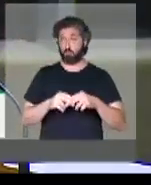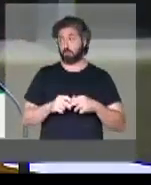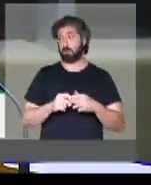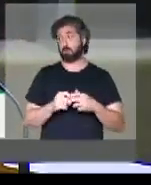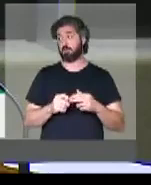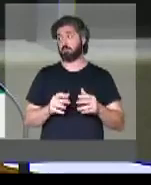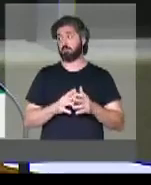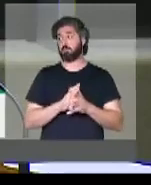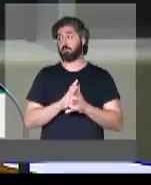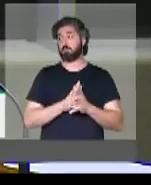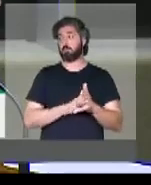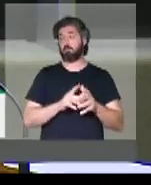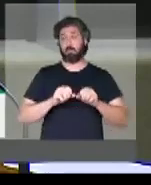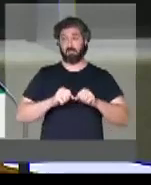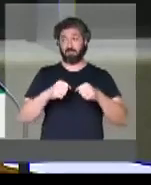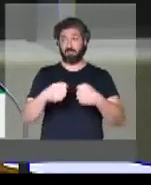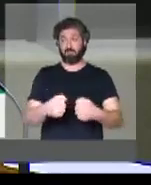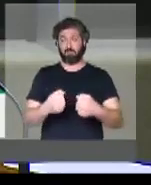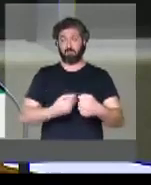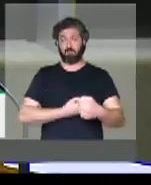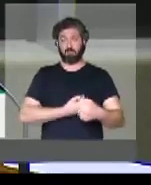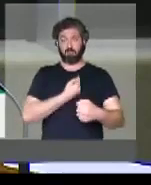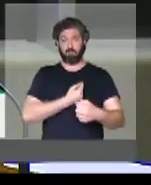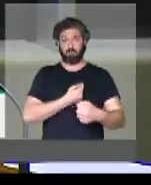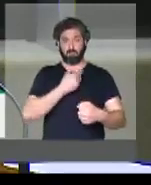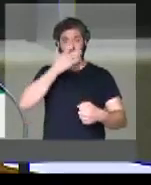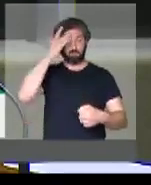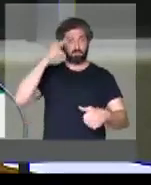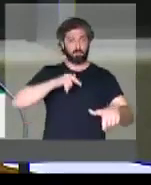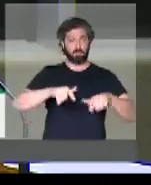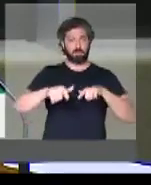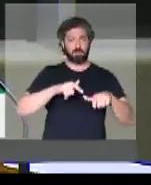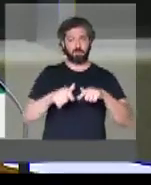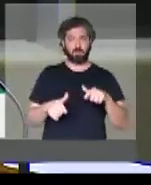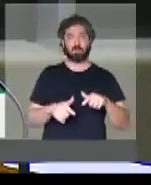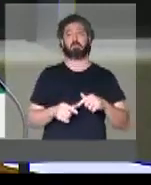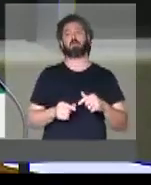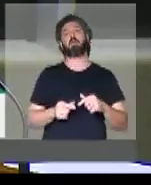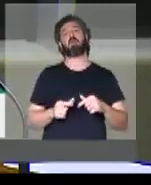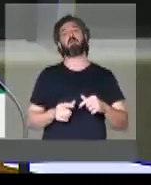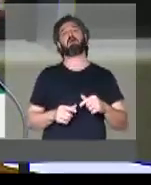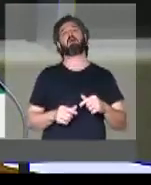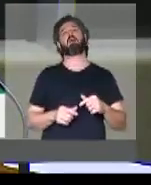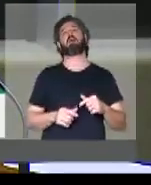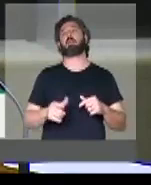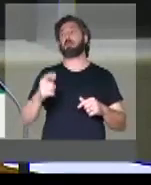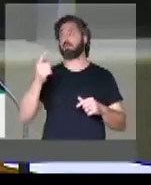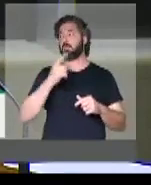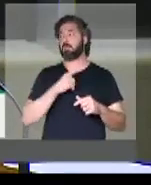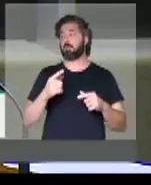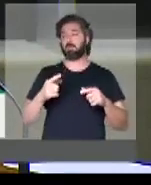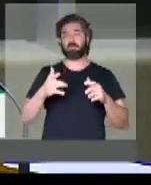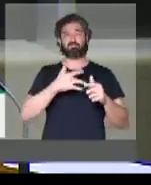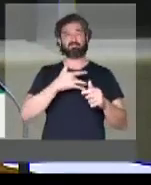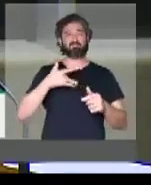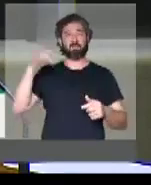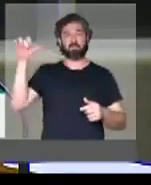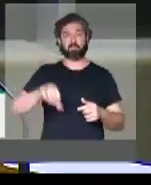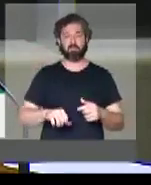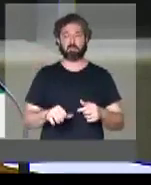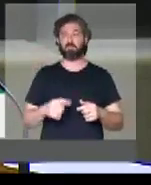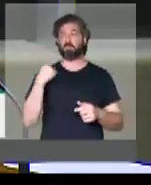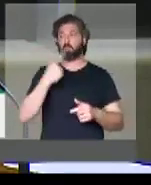que em defesa da vida dos trabalhadores, submetidos a condições insalubres,